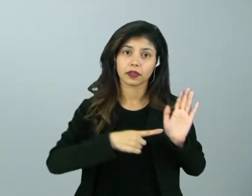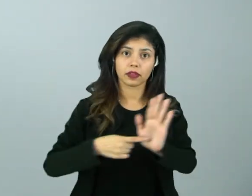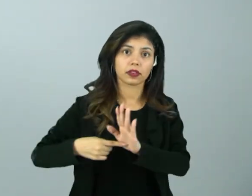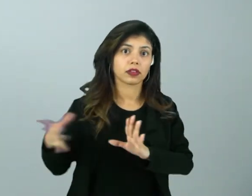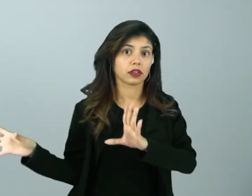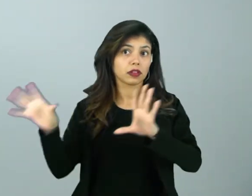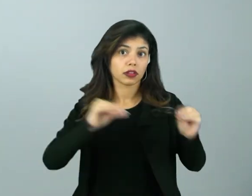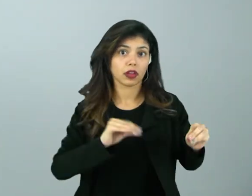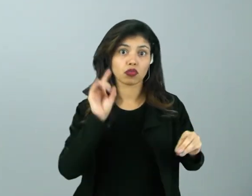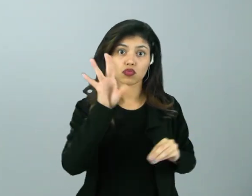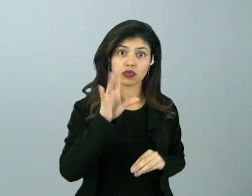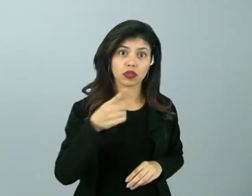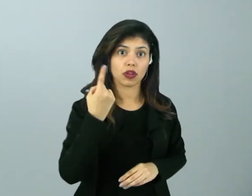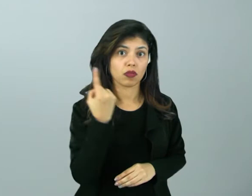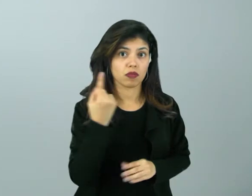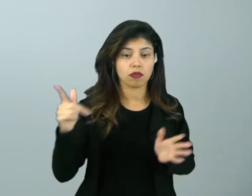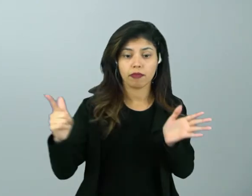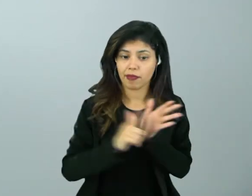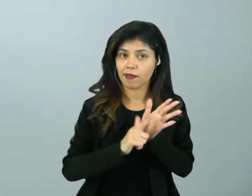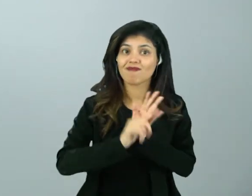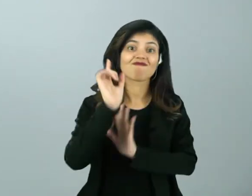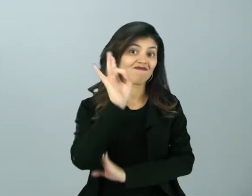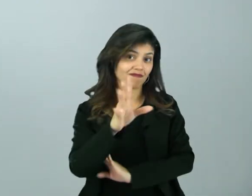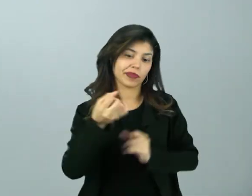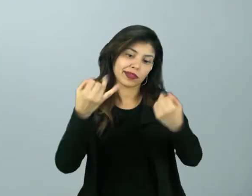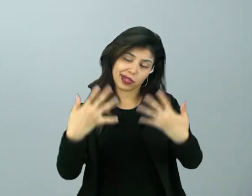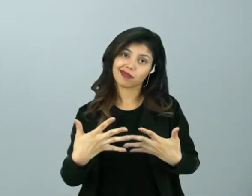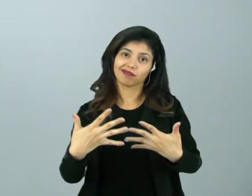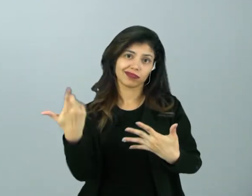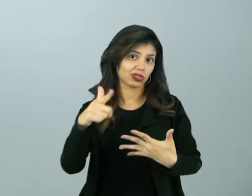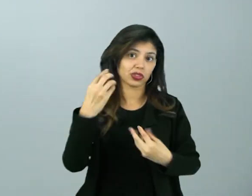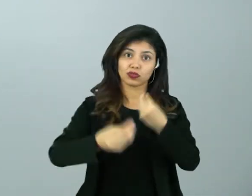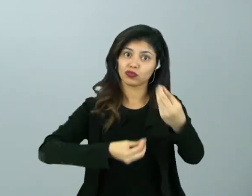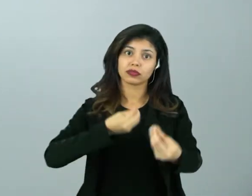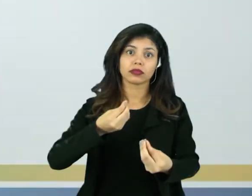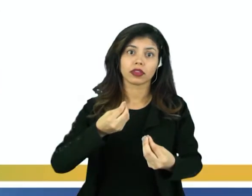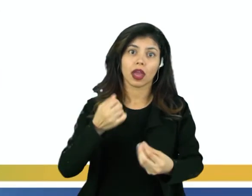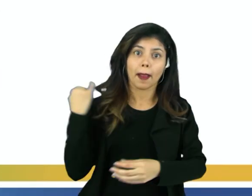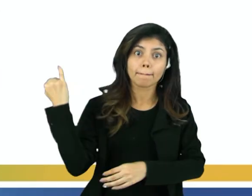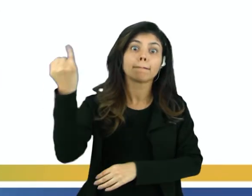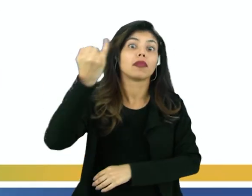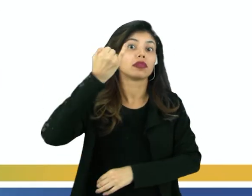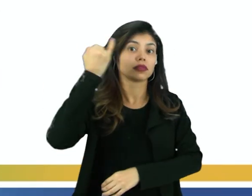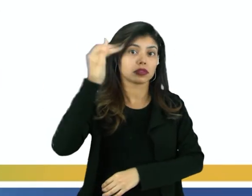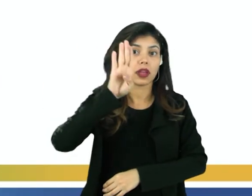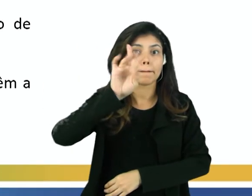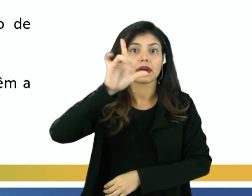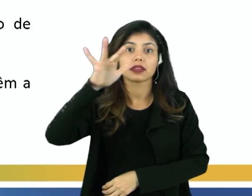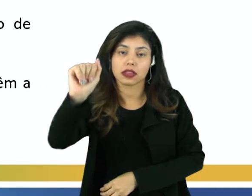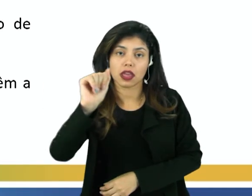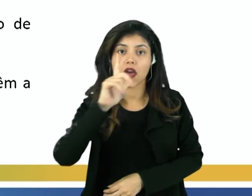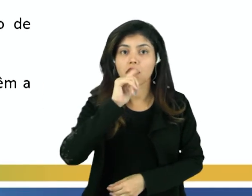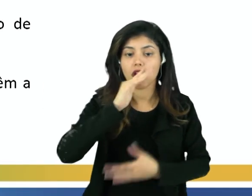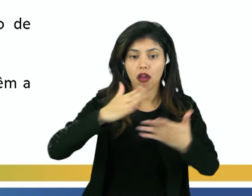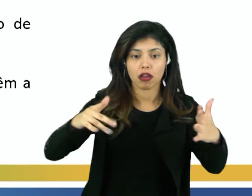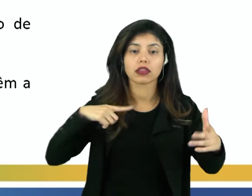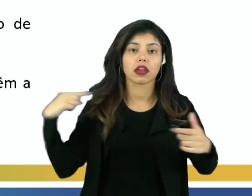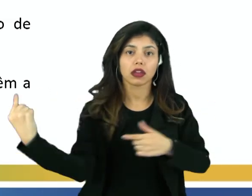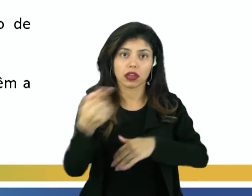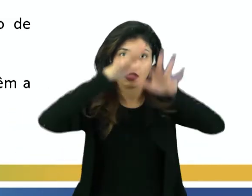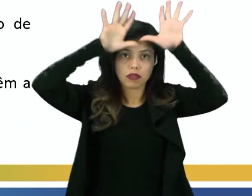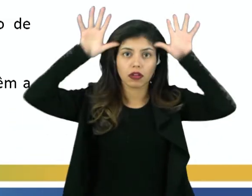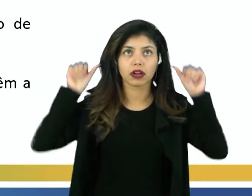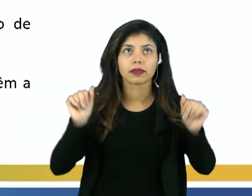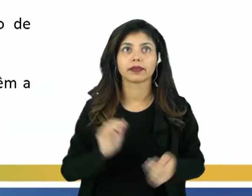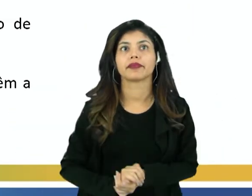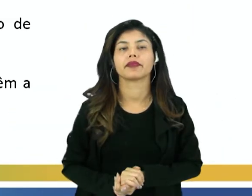caberiam em apenas uma folha aqui para ilustrar para vocês. Mas as principais bacias do Acre são essas aí na tela. E